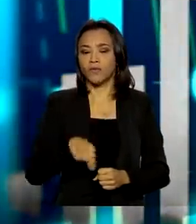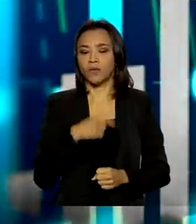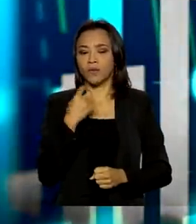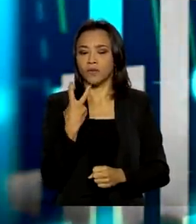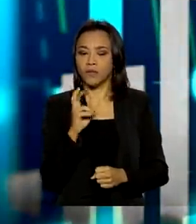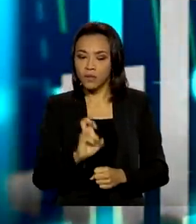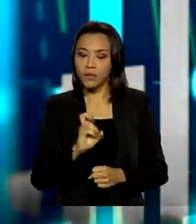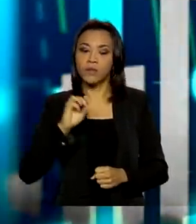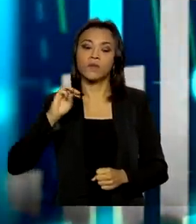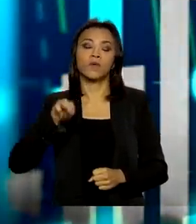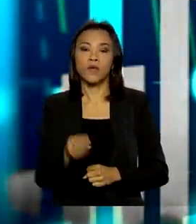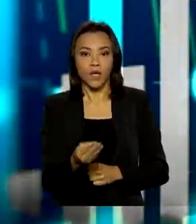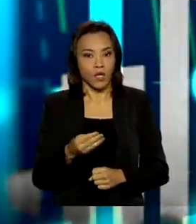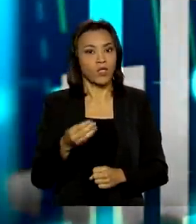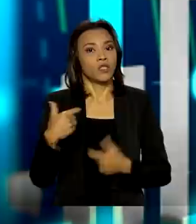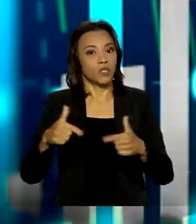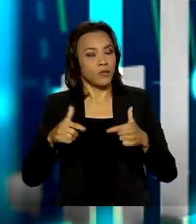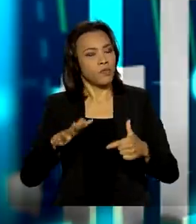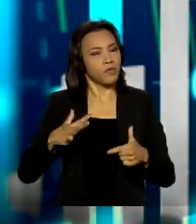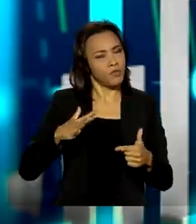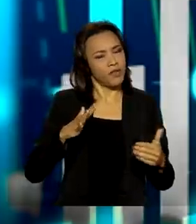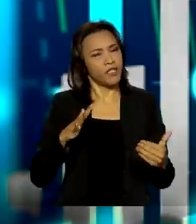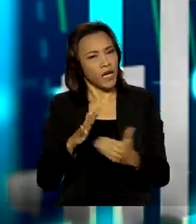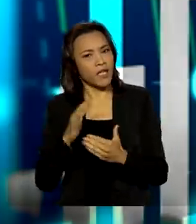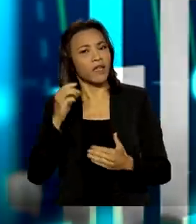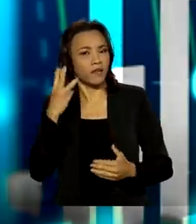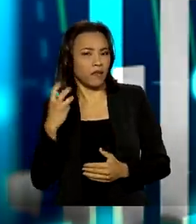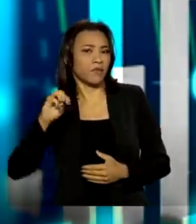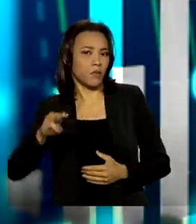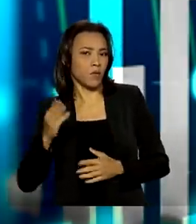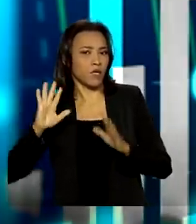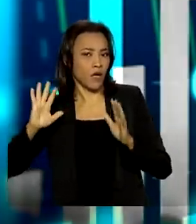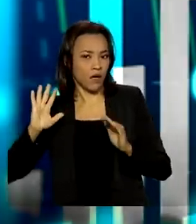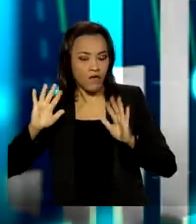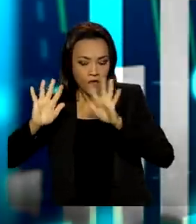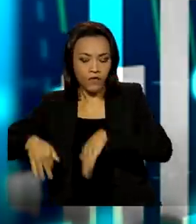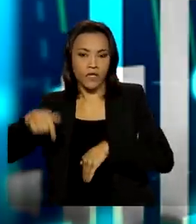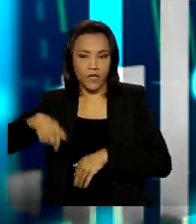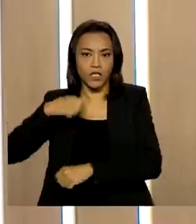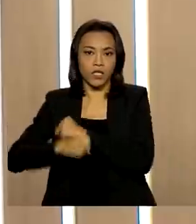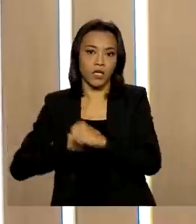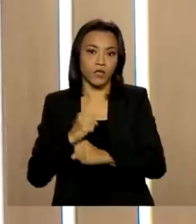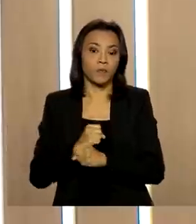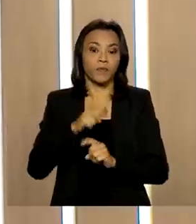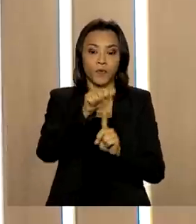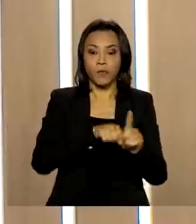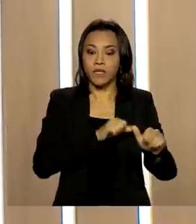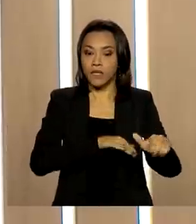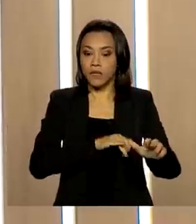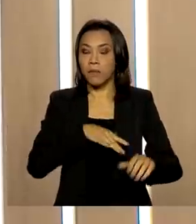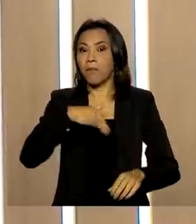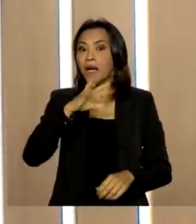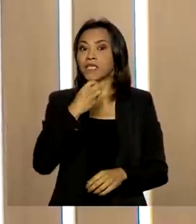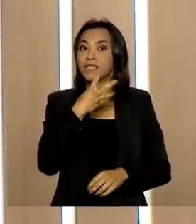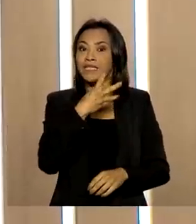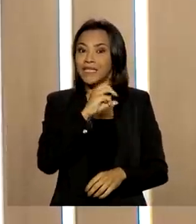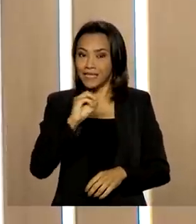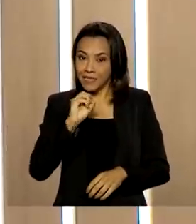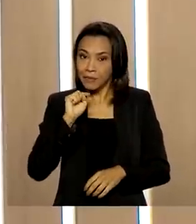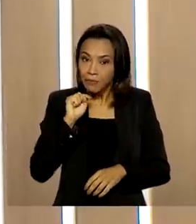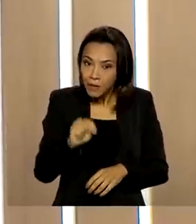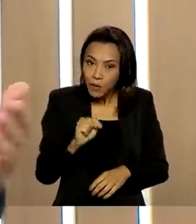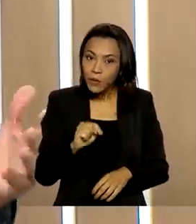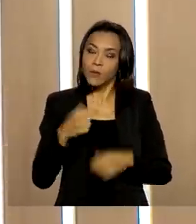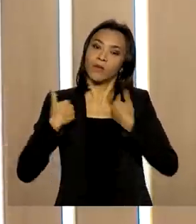a expectativa é que se chegue a alguma coisa em torno de 3 milhões até o final do ano. Apenas em setembro foram gerados mais de 300 mil postos de trabalho.